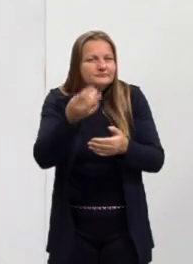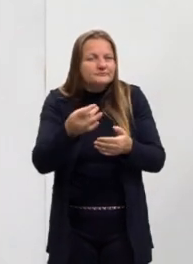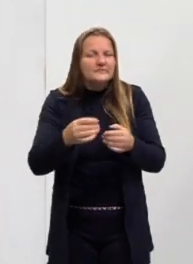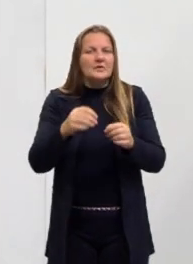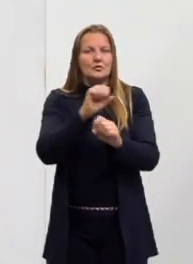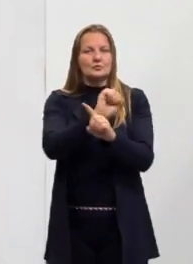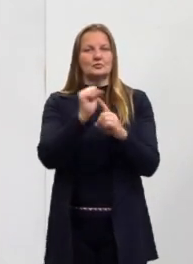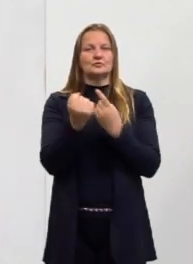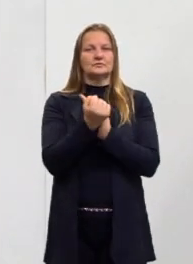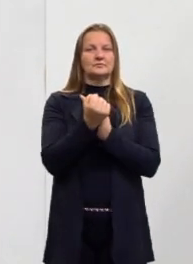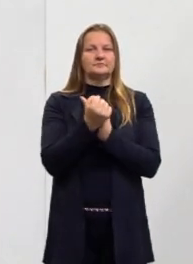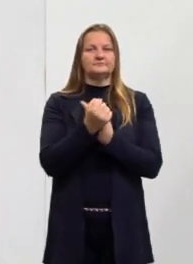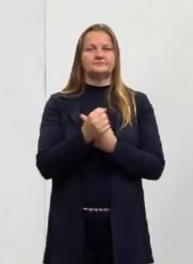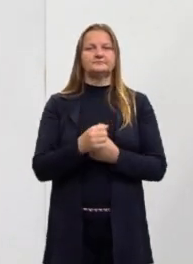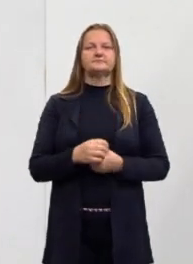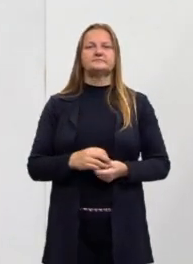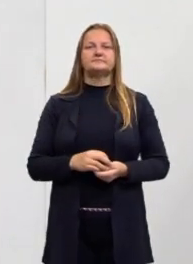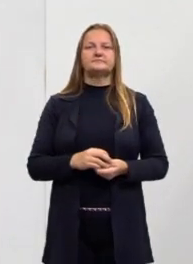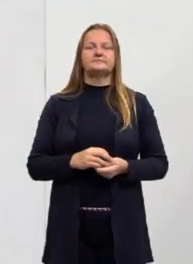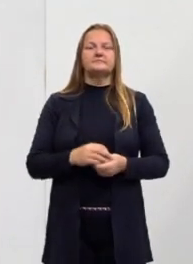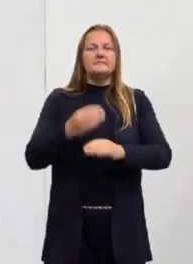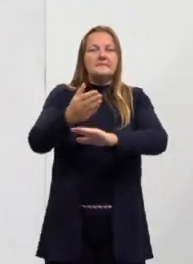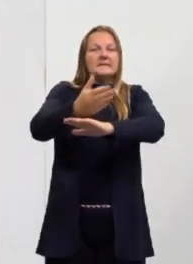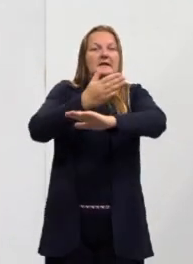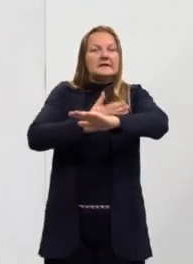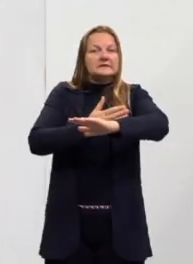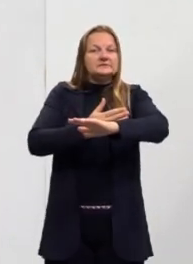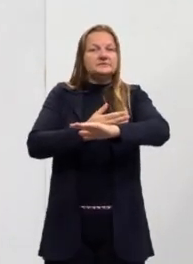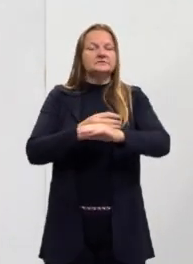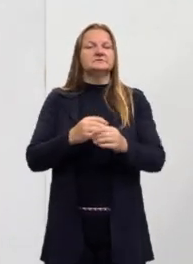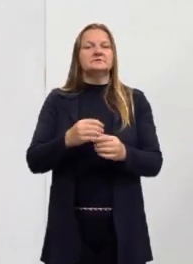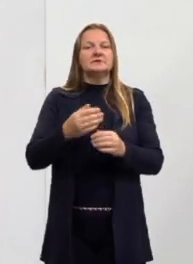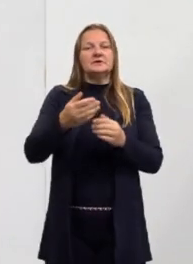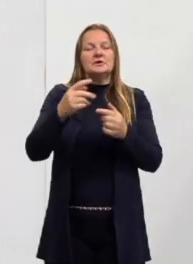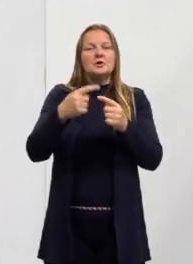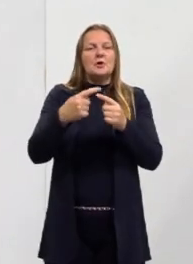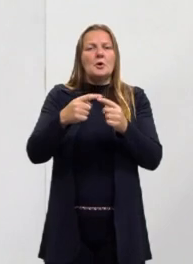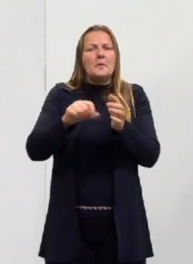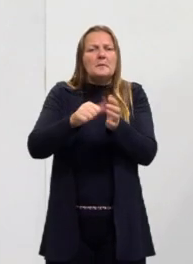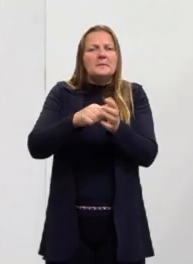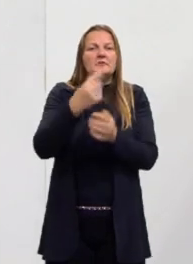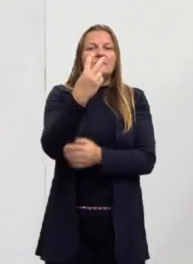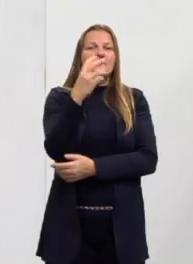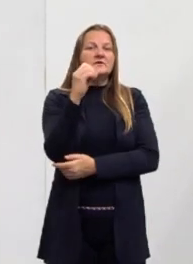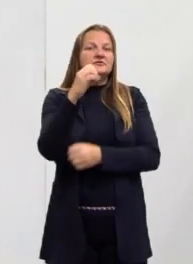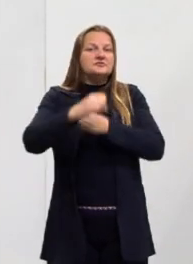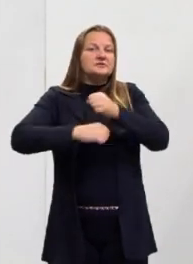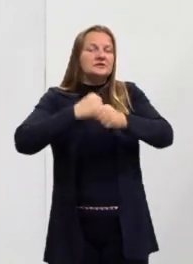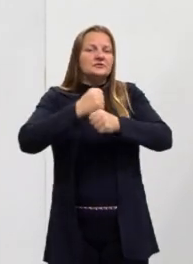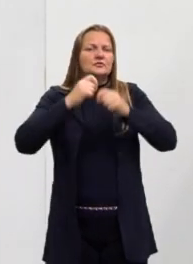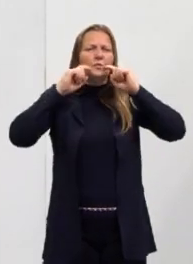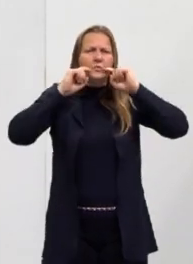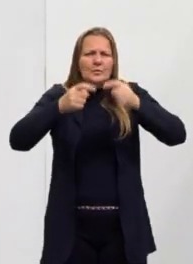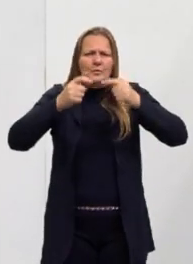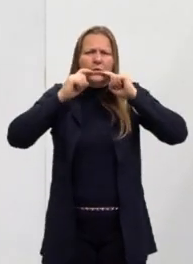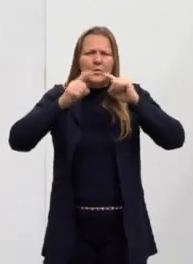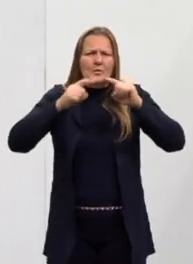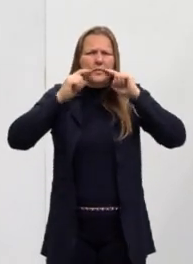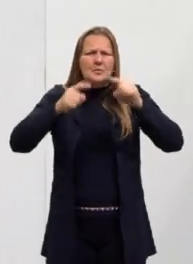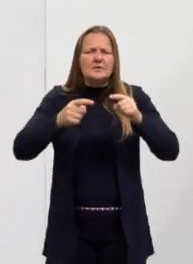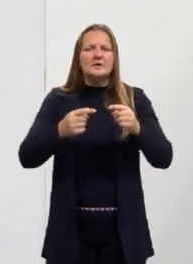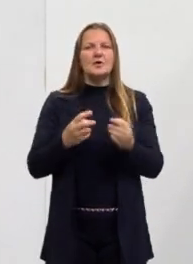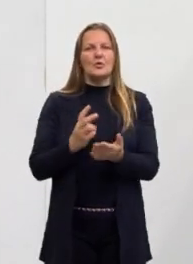social. Lembra quando eu falei lá do pré-modernismo, que a gente fala ali que esses primeiros 20 anos foram momentos de denúncia? Então, isso